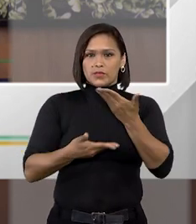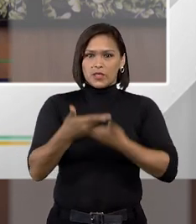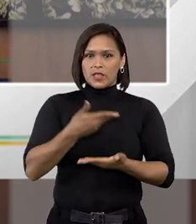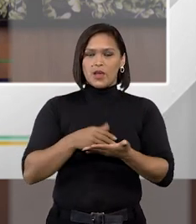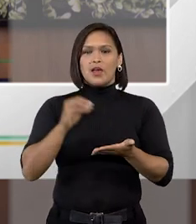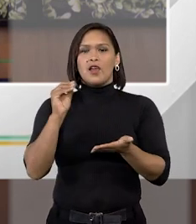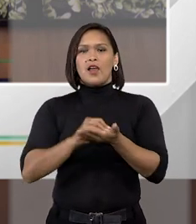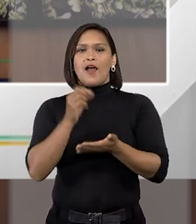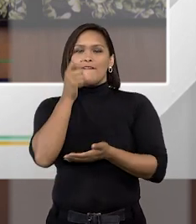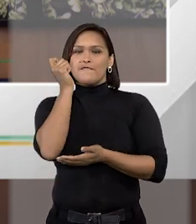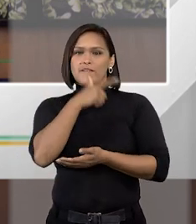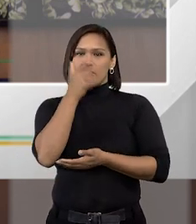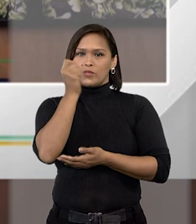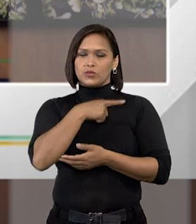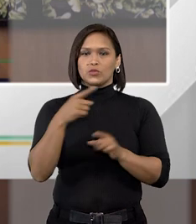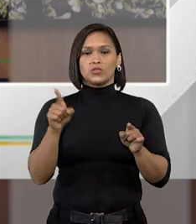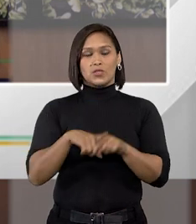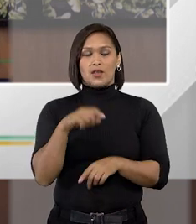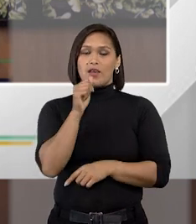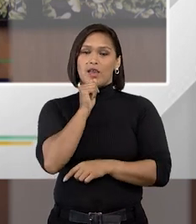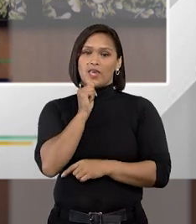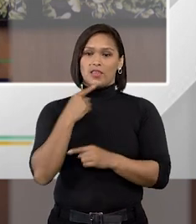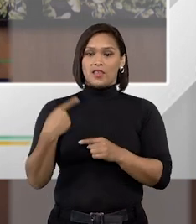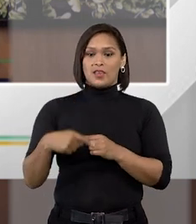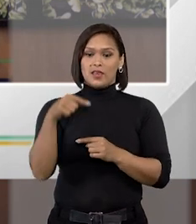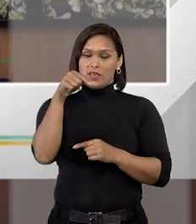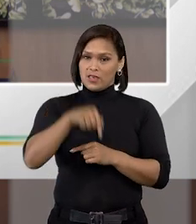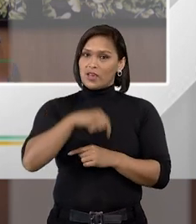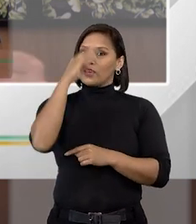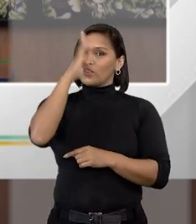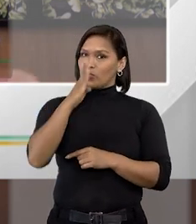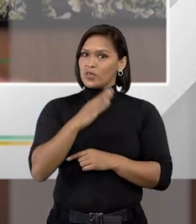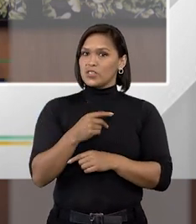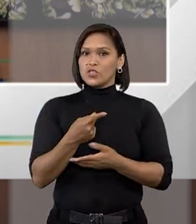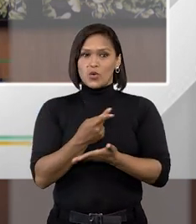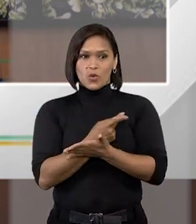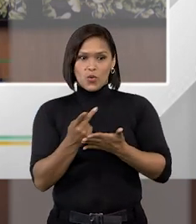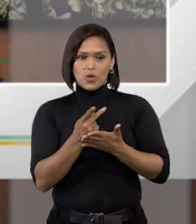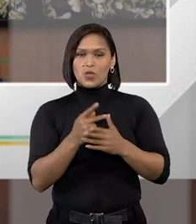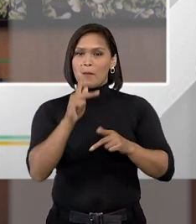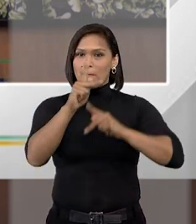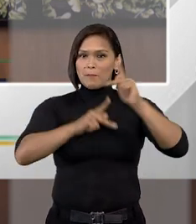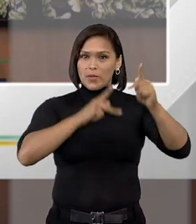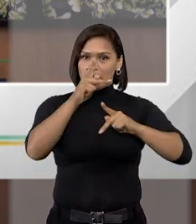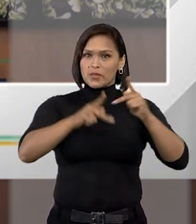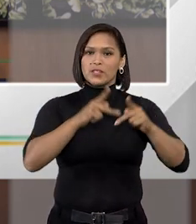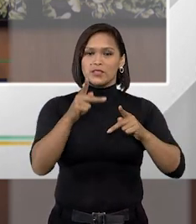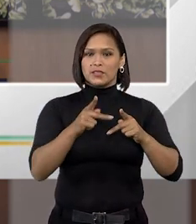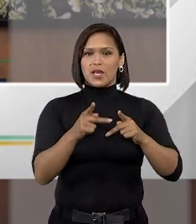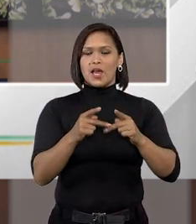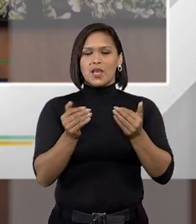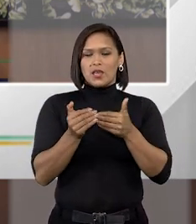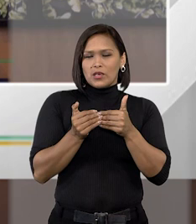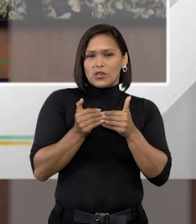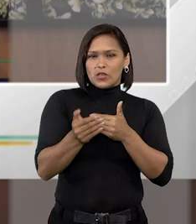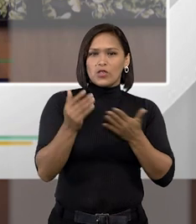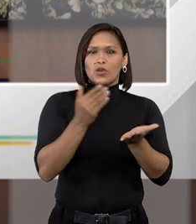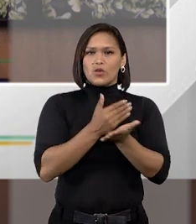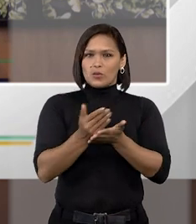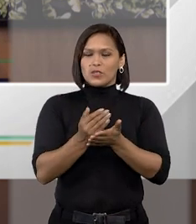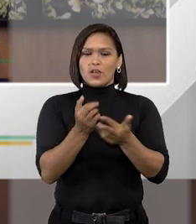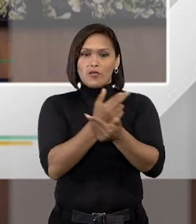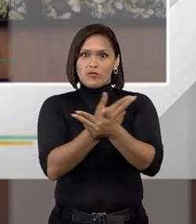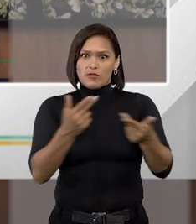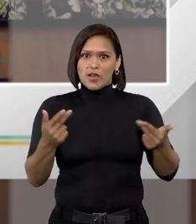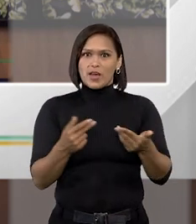a falsos reconhecimentos ainda e aqui no Brasil a hora que isso se popularizar a hora que se mostrar quantos